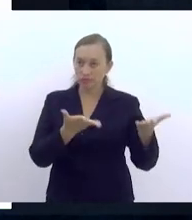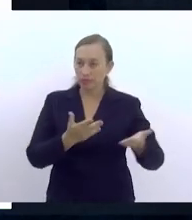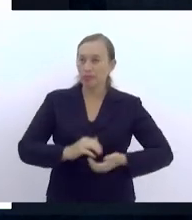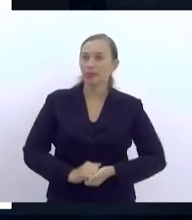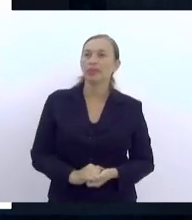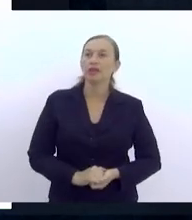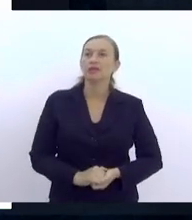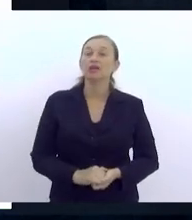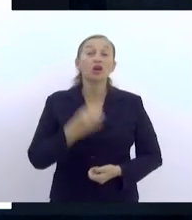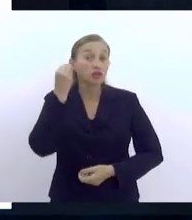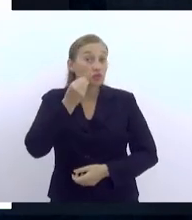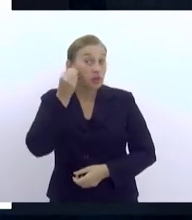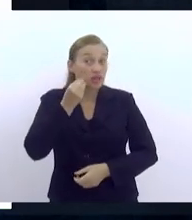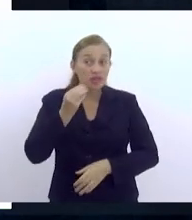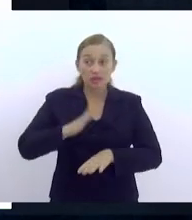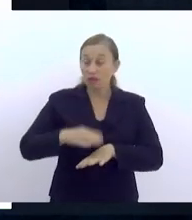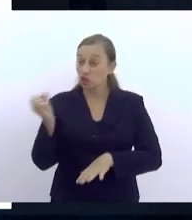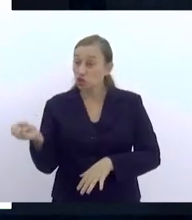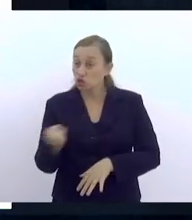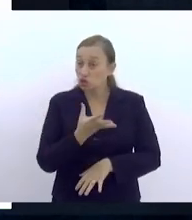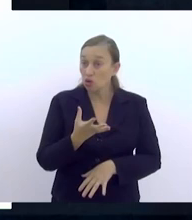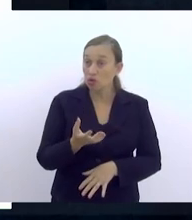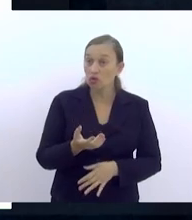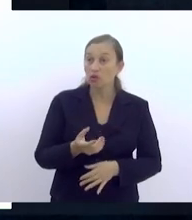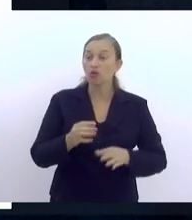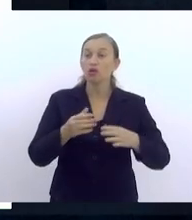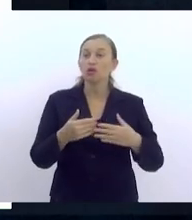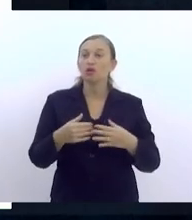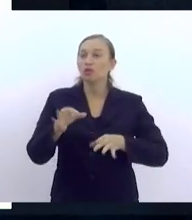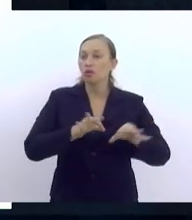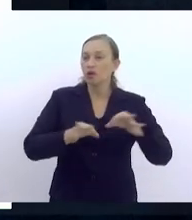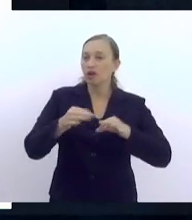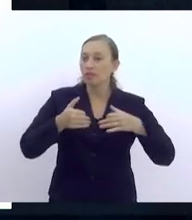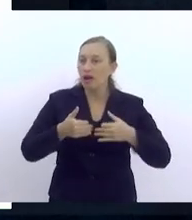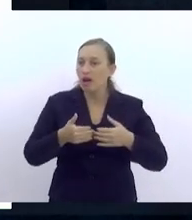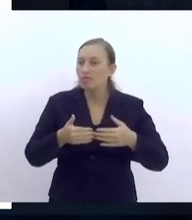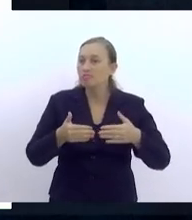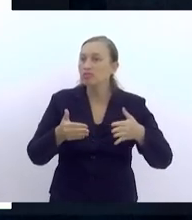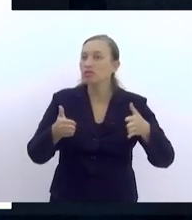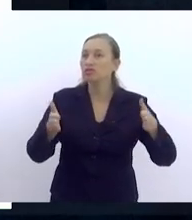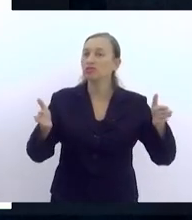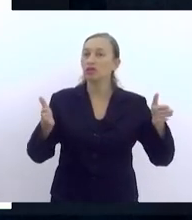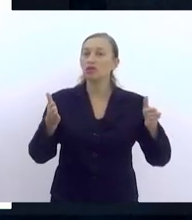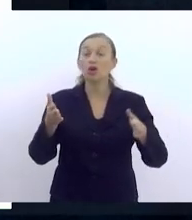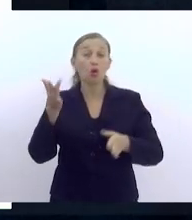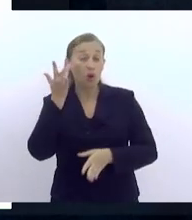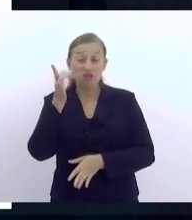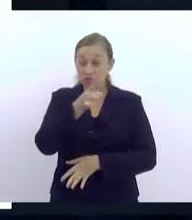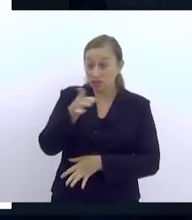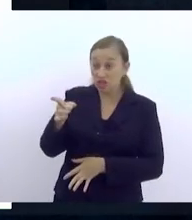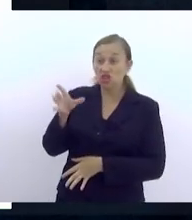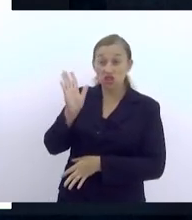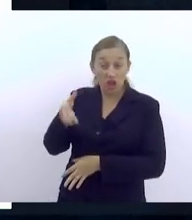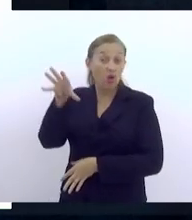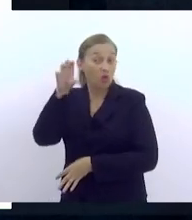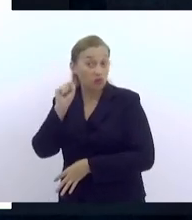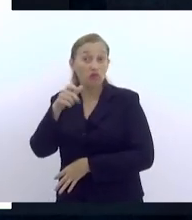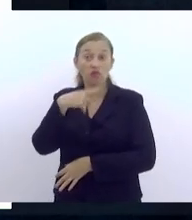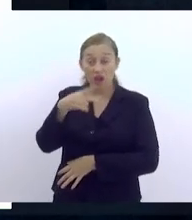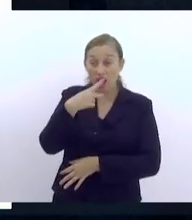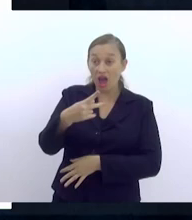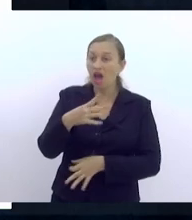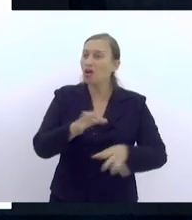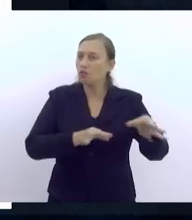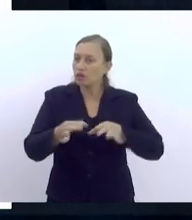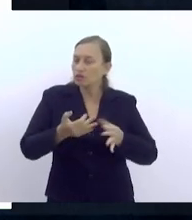Essa é uma experiência mais recente. Programa Abrindo Espaços. Acho que vocês já devem ter ouvido falar. Esse é um programa que